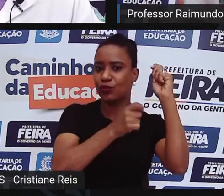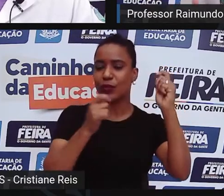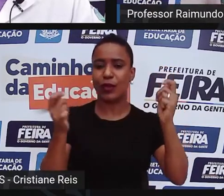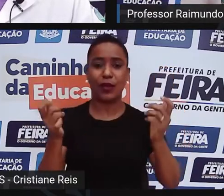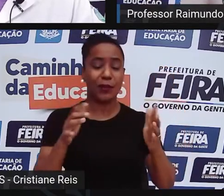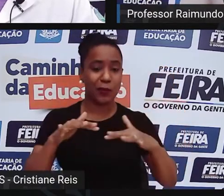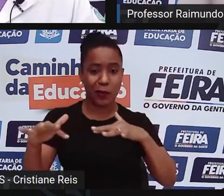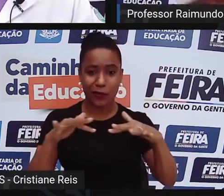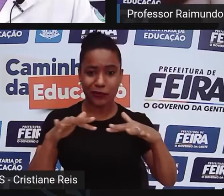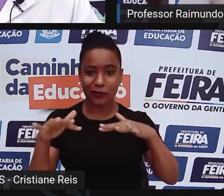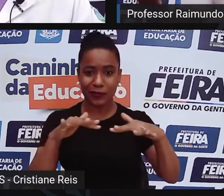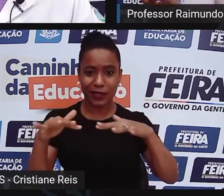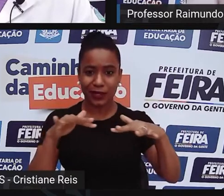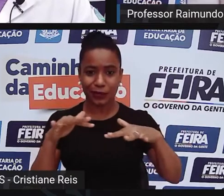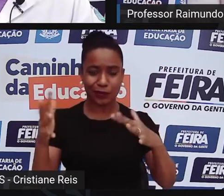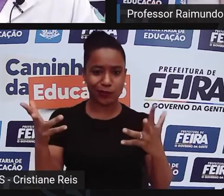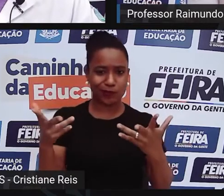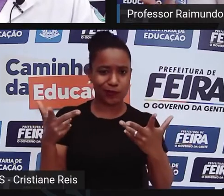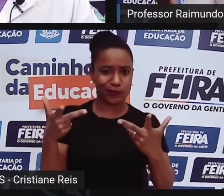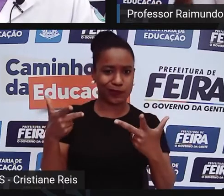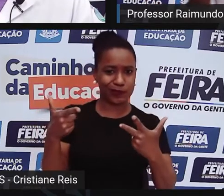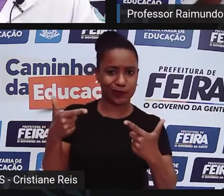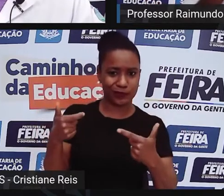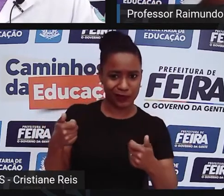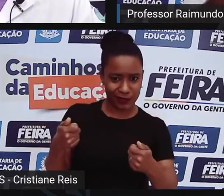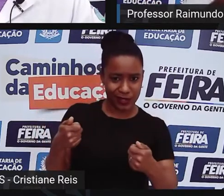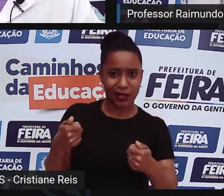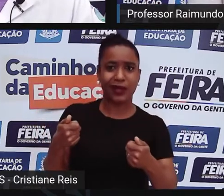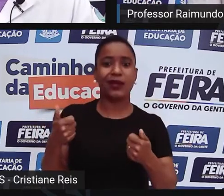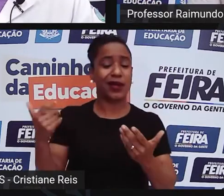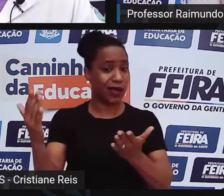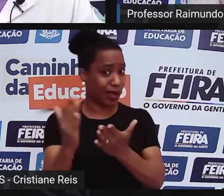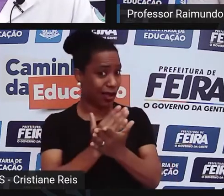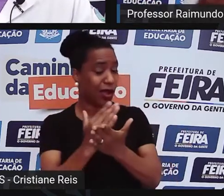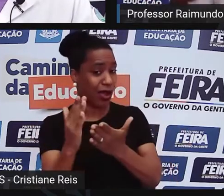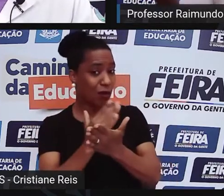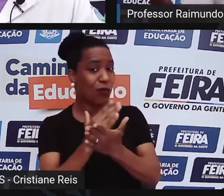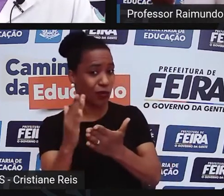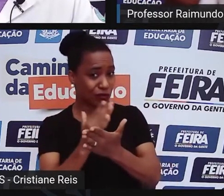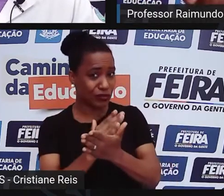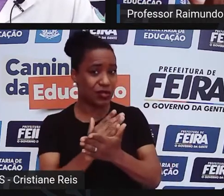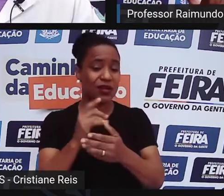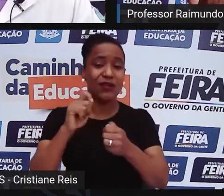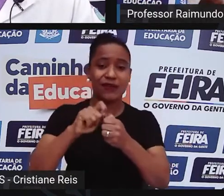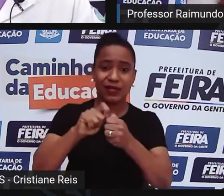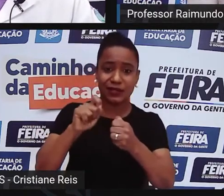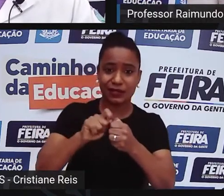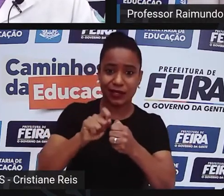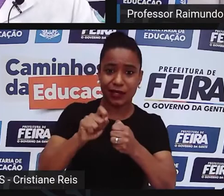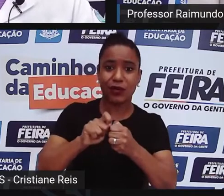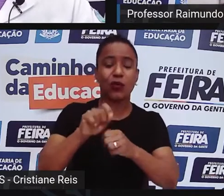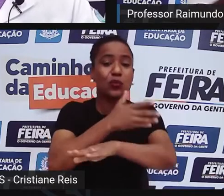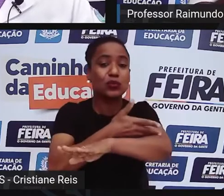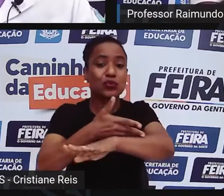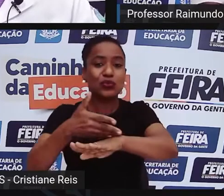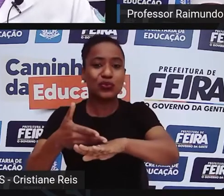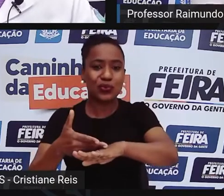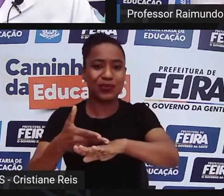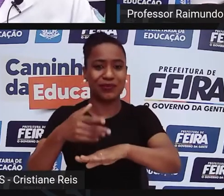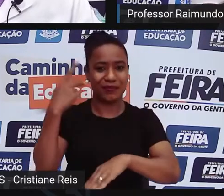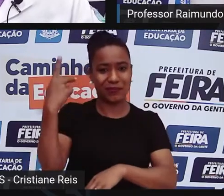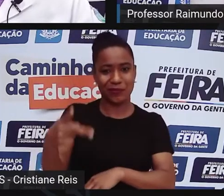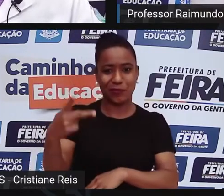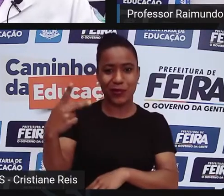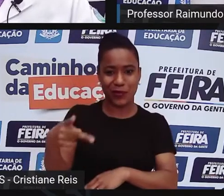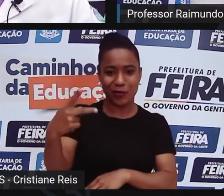movimentos, alguns rituais que se deixou de fazer na roda e outros que colocaram aí, aparece